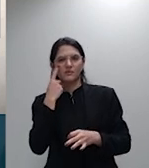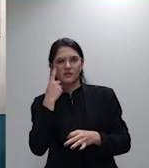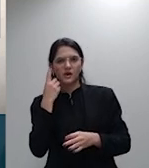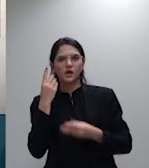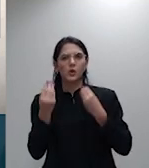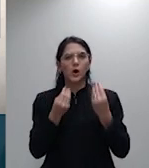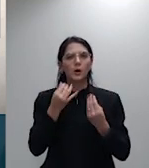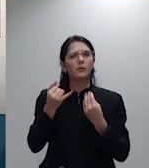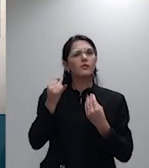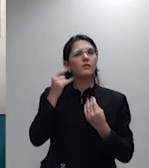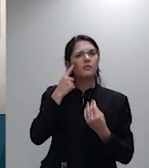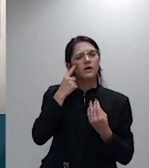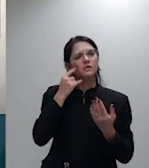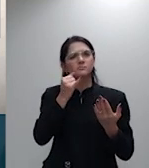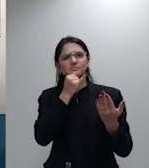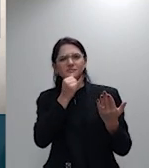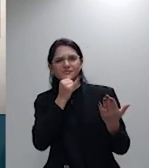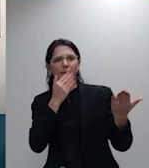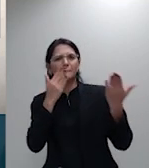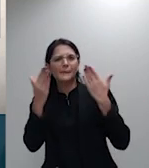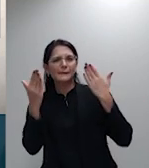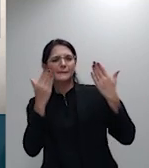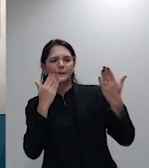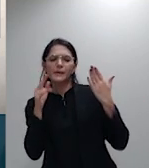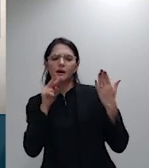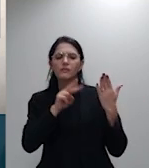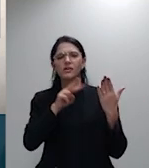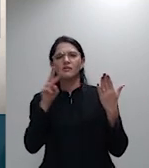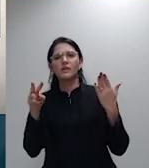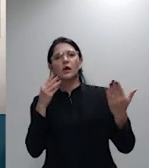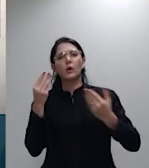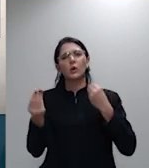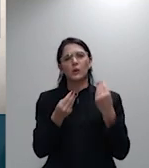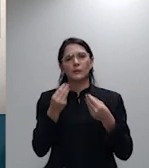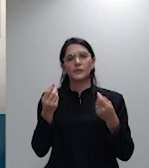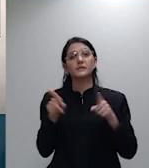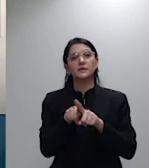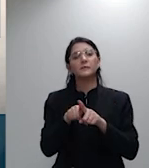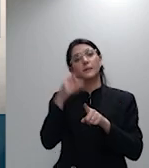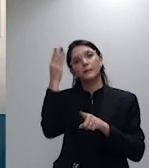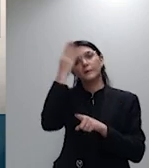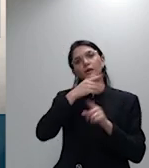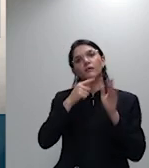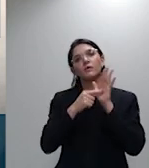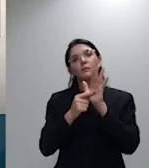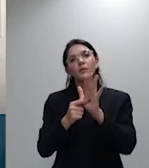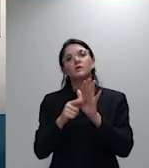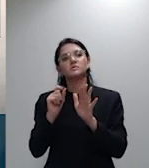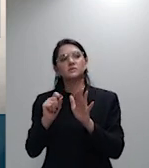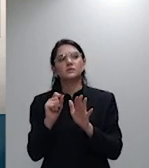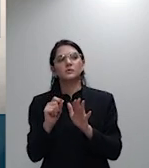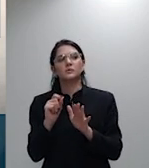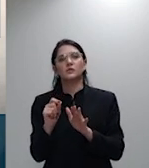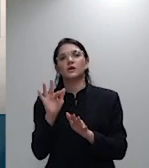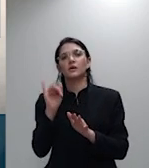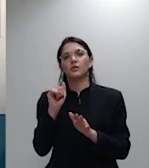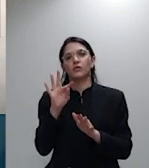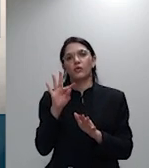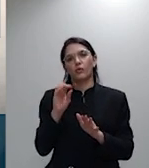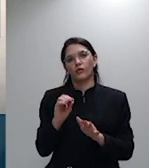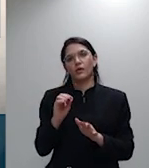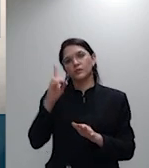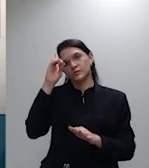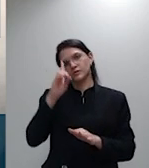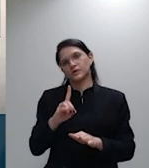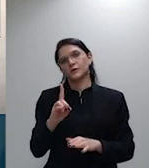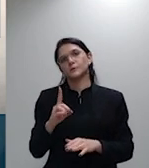consumidor a quem incumbe demonstrar o fato constitutivo do seu direito. Muito obrigado pela atenção, passo a palavra